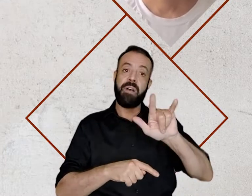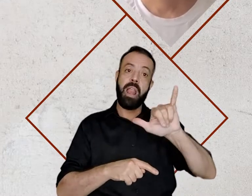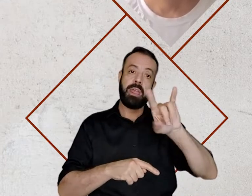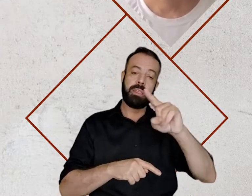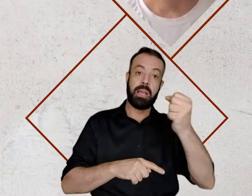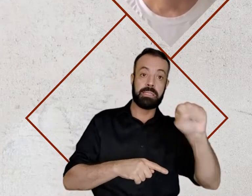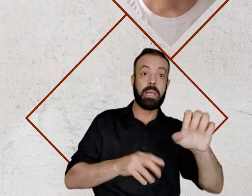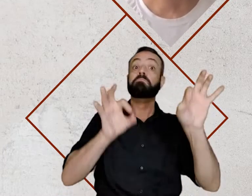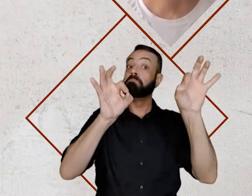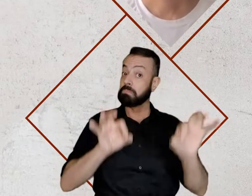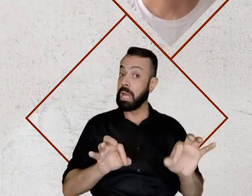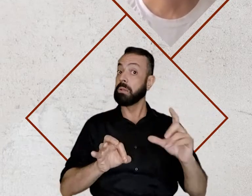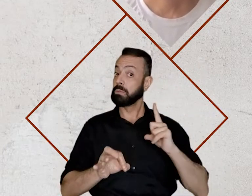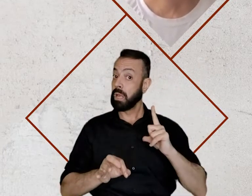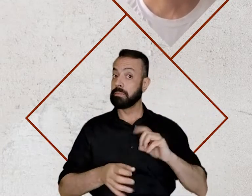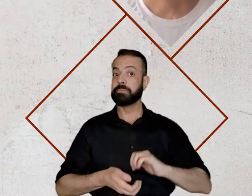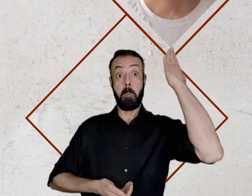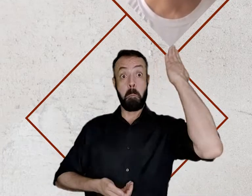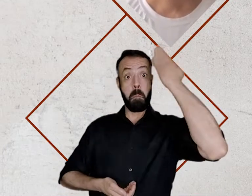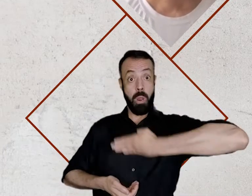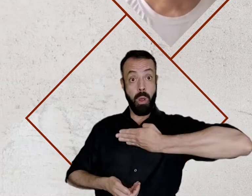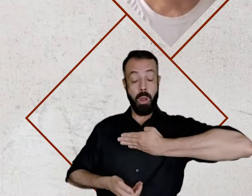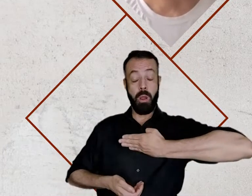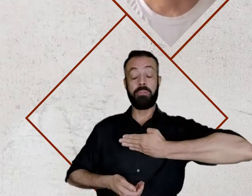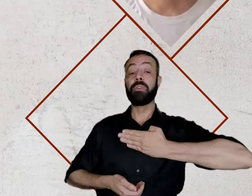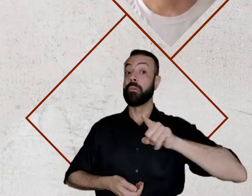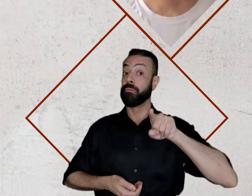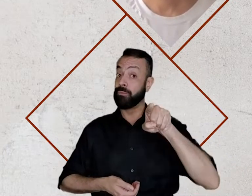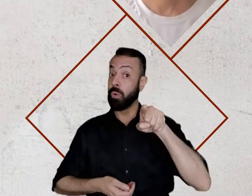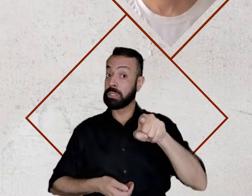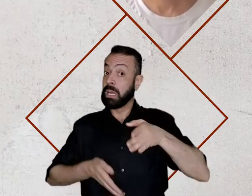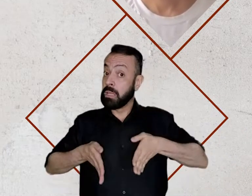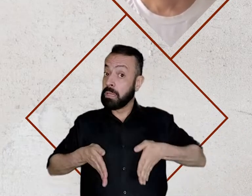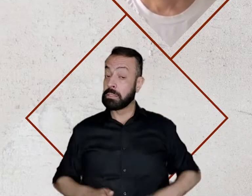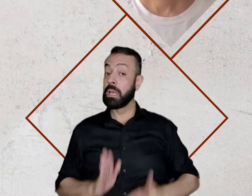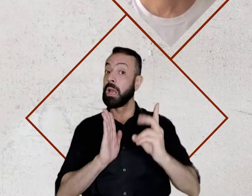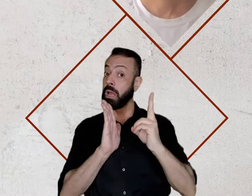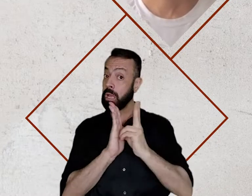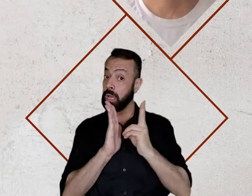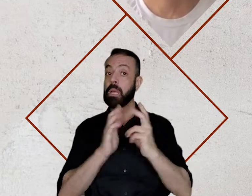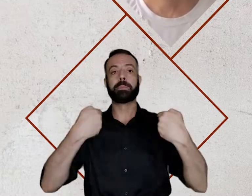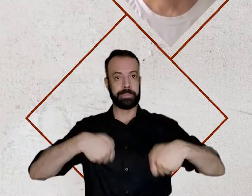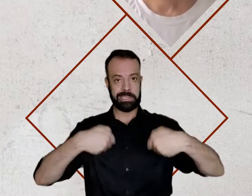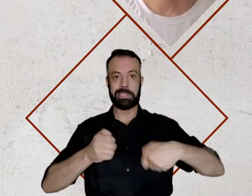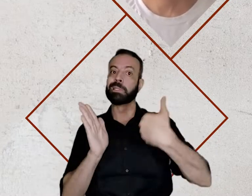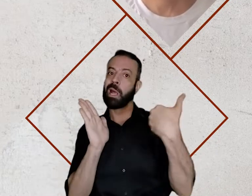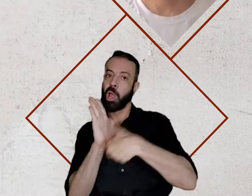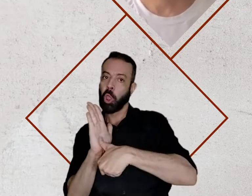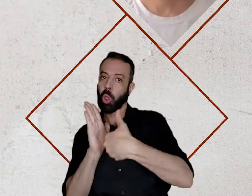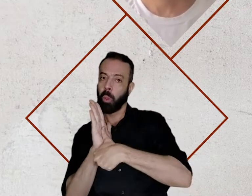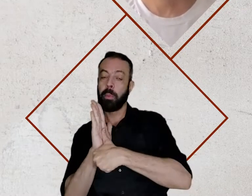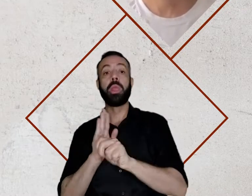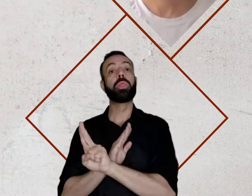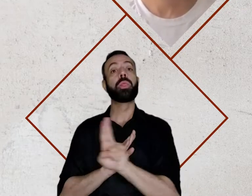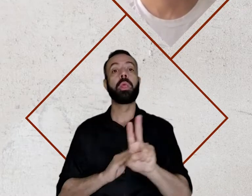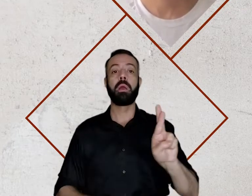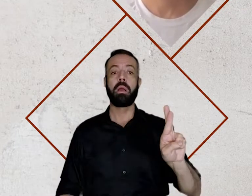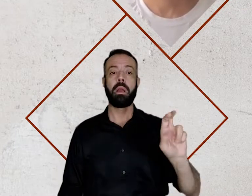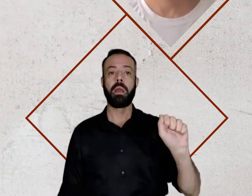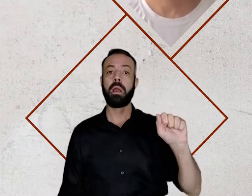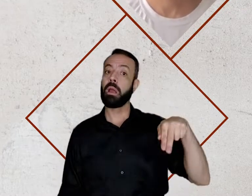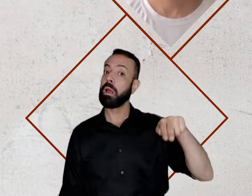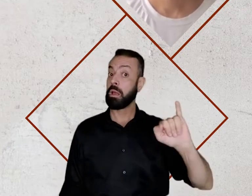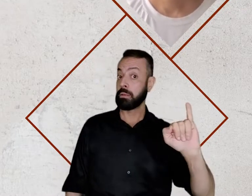origem indígena, pode ser apresentada a Certidão FANI, Registro Administrativo de